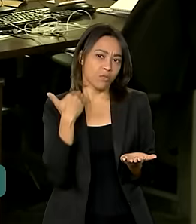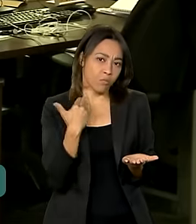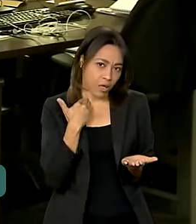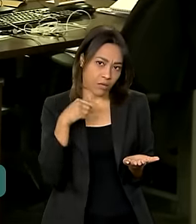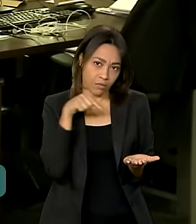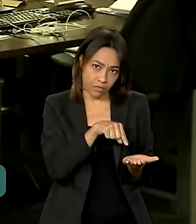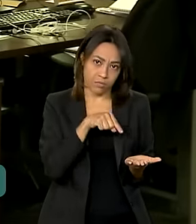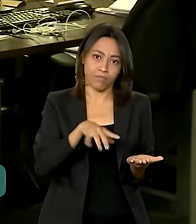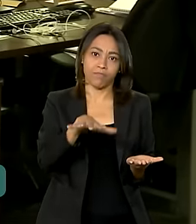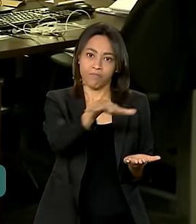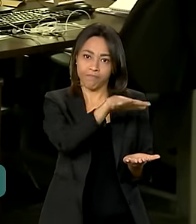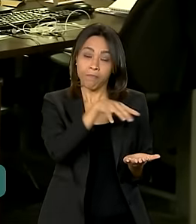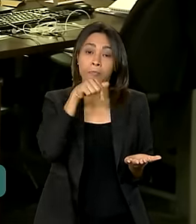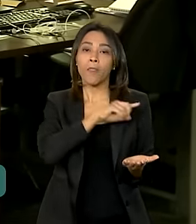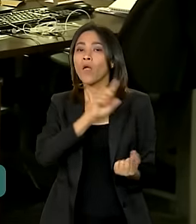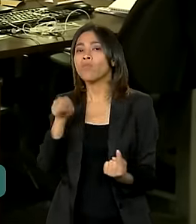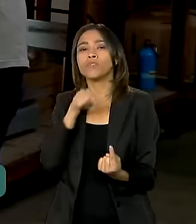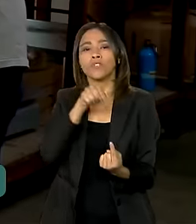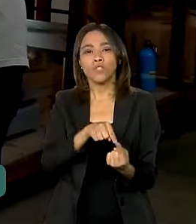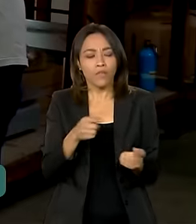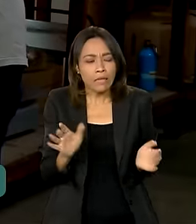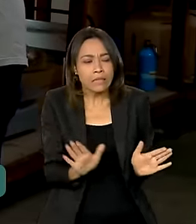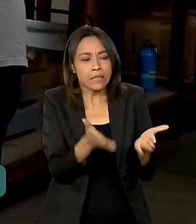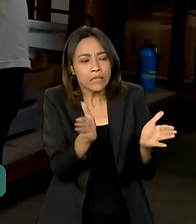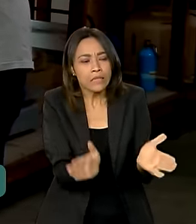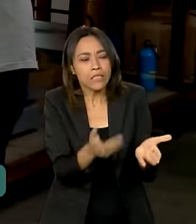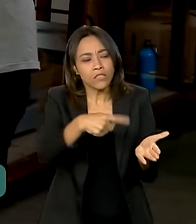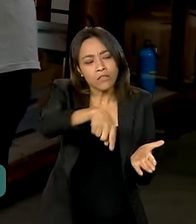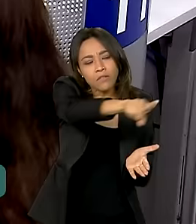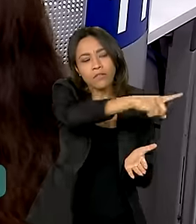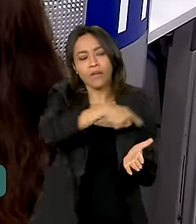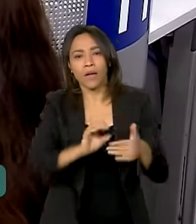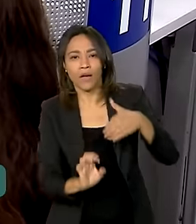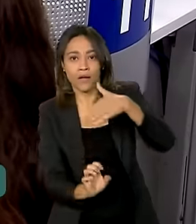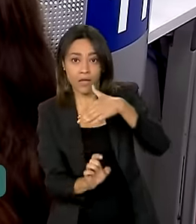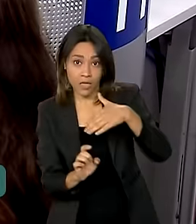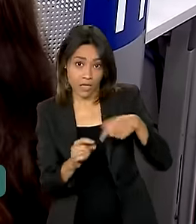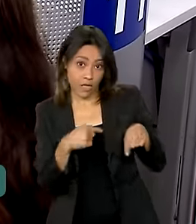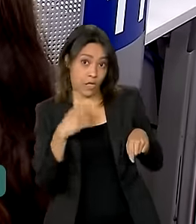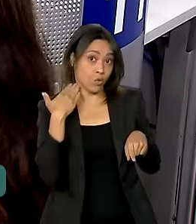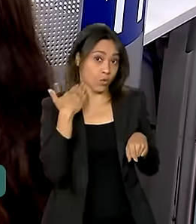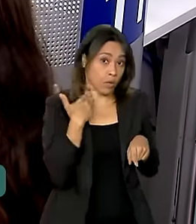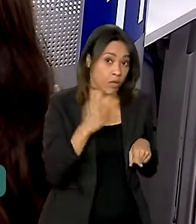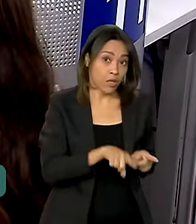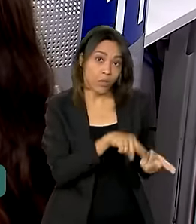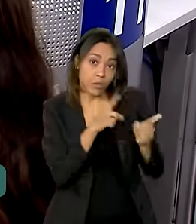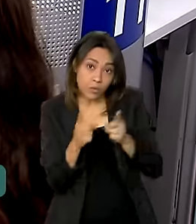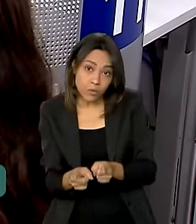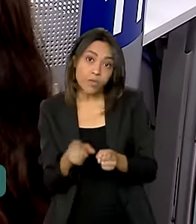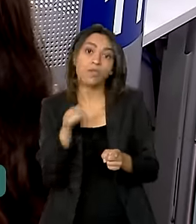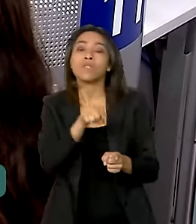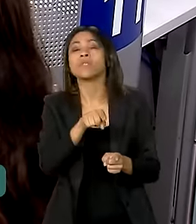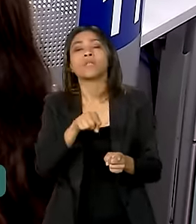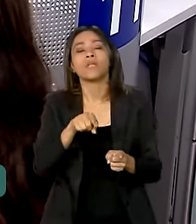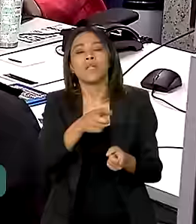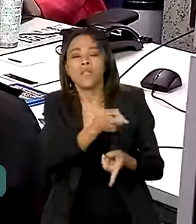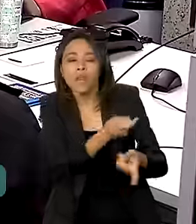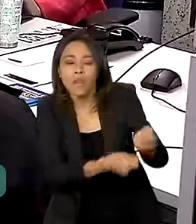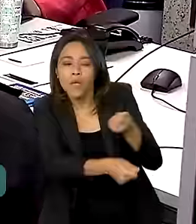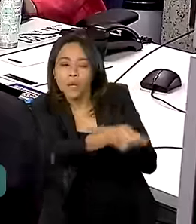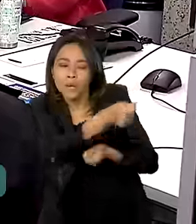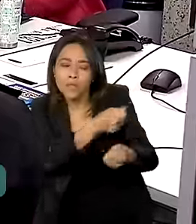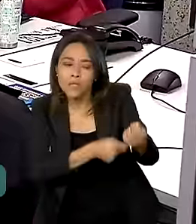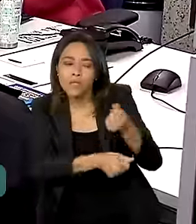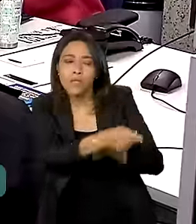FEBRABAN. O objetivo é oferecer incentivos tributários para que os bancos e instituições financeiras renegociem